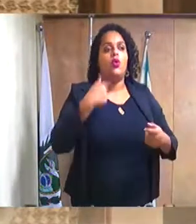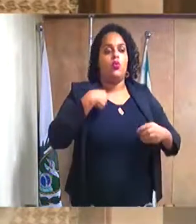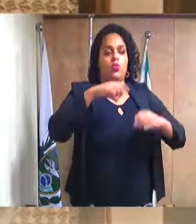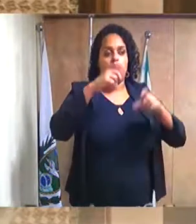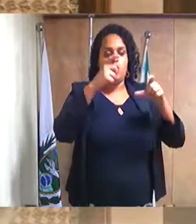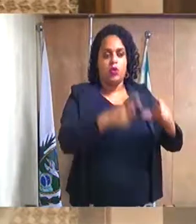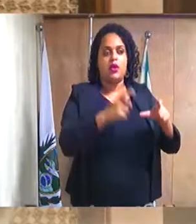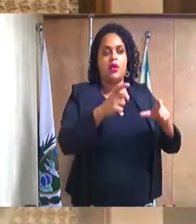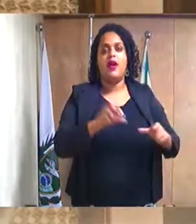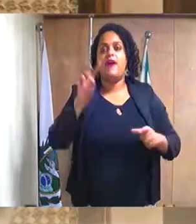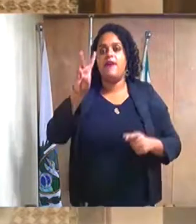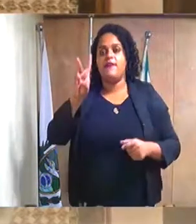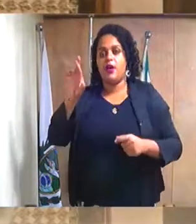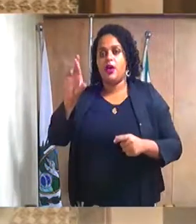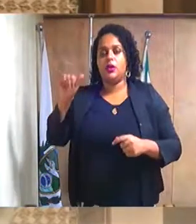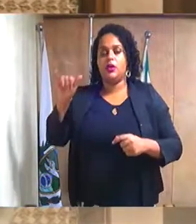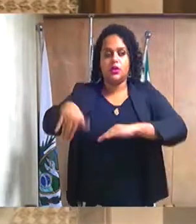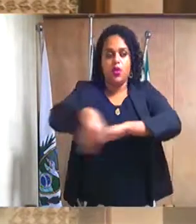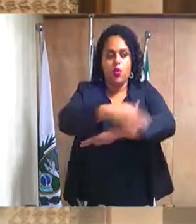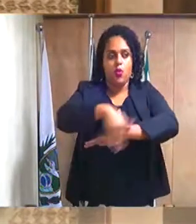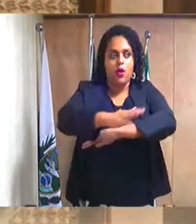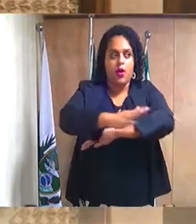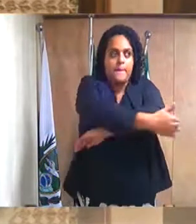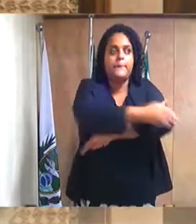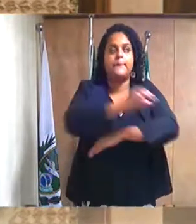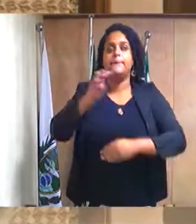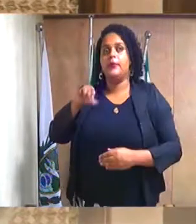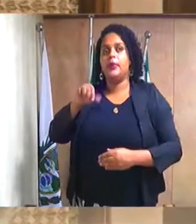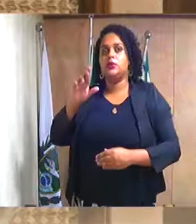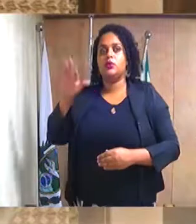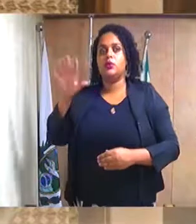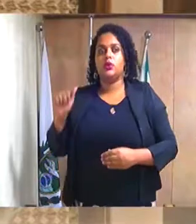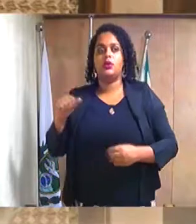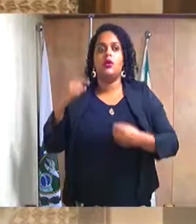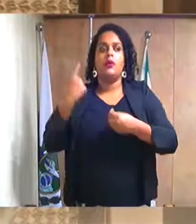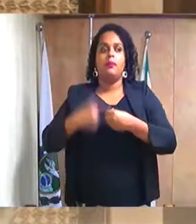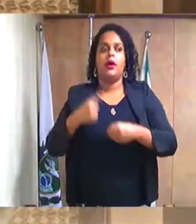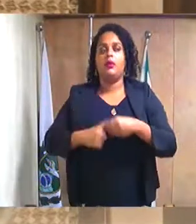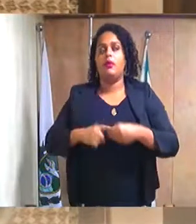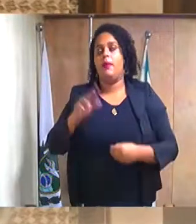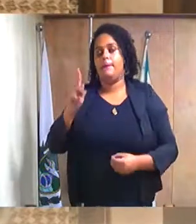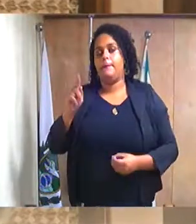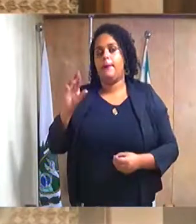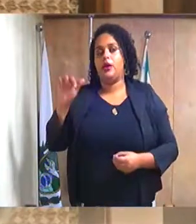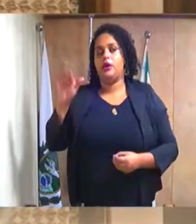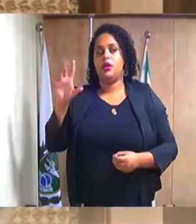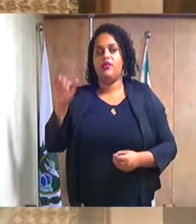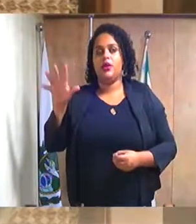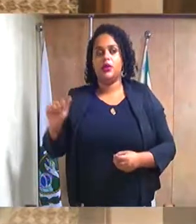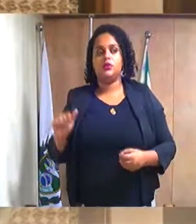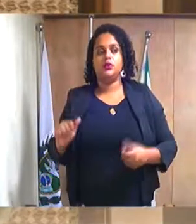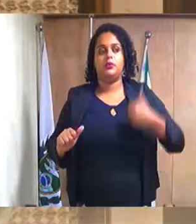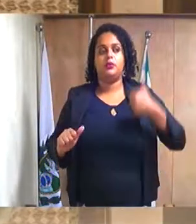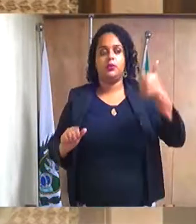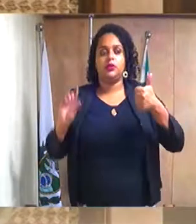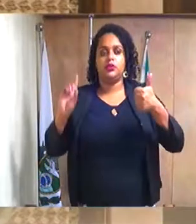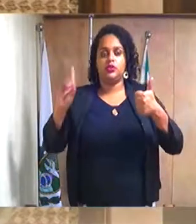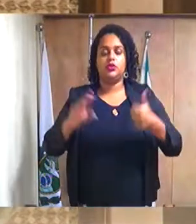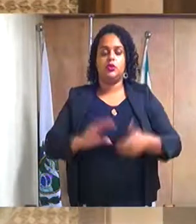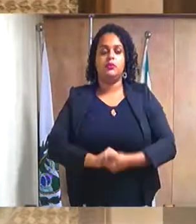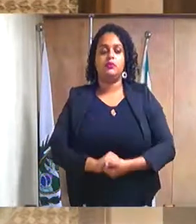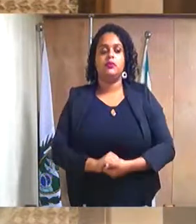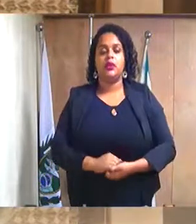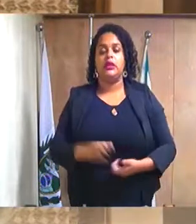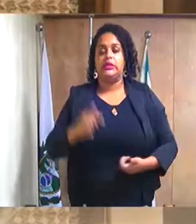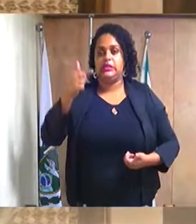Valença, esquina com a Avenida Manuel Duarte, bairro Parque Lafayette, primeiro distrito deste município. Hoje, 7